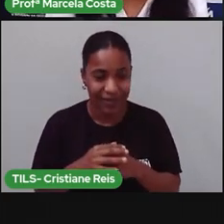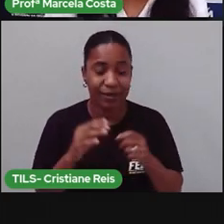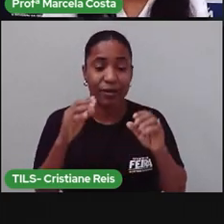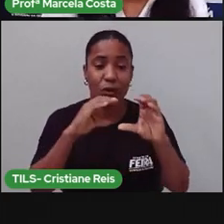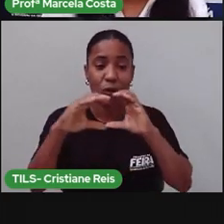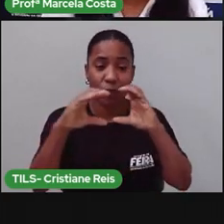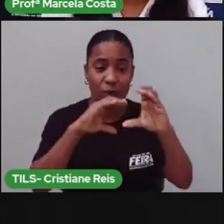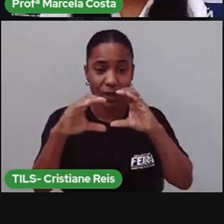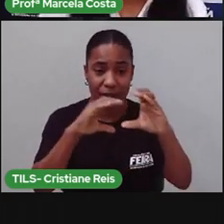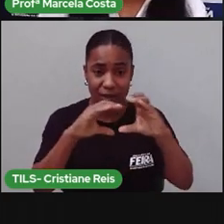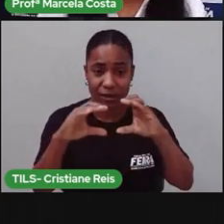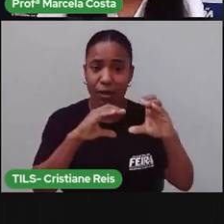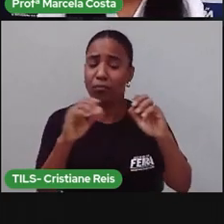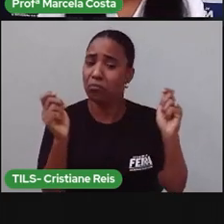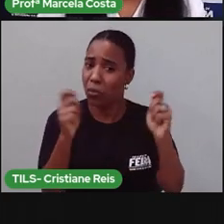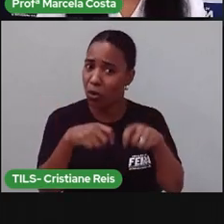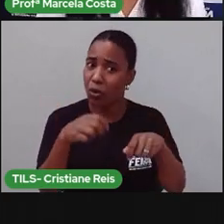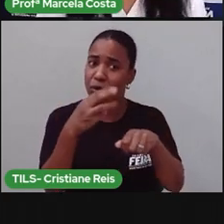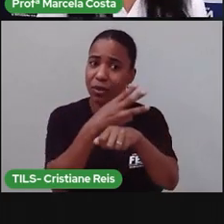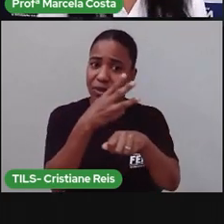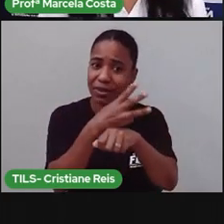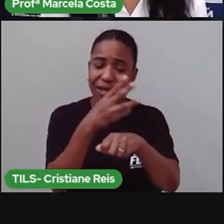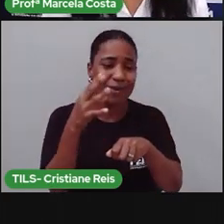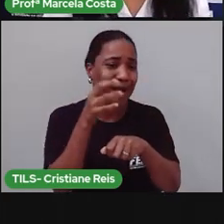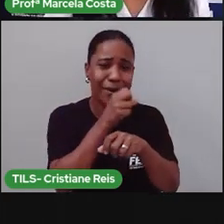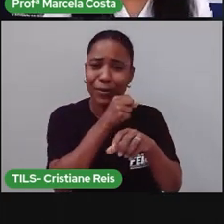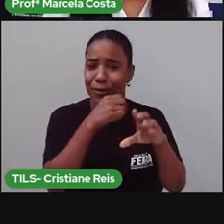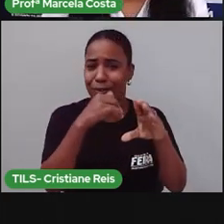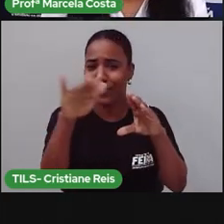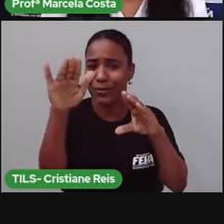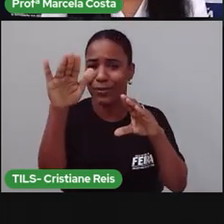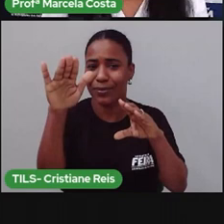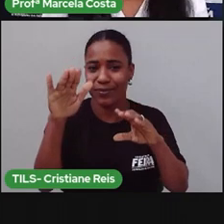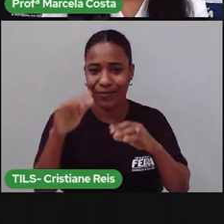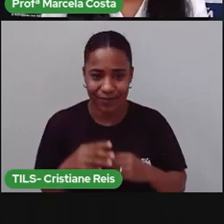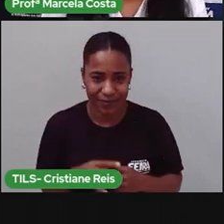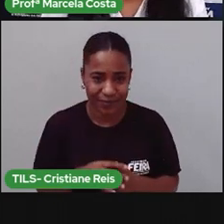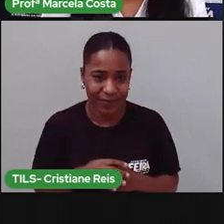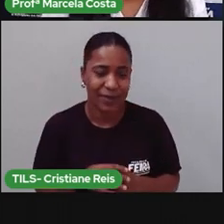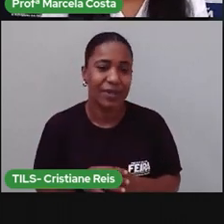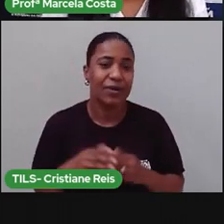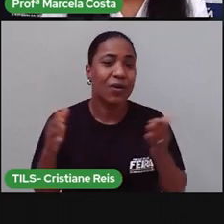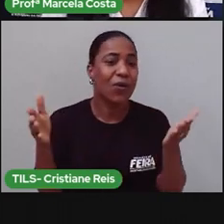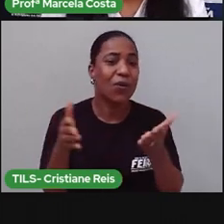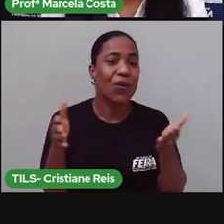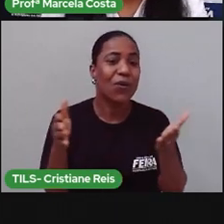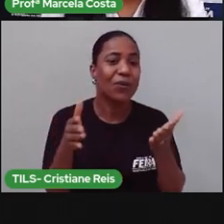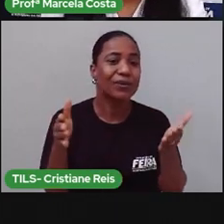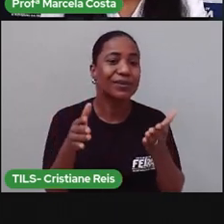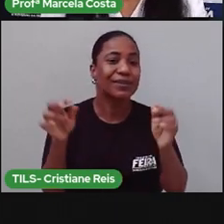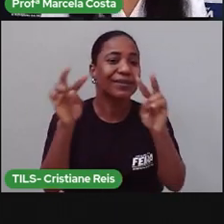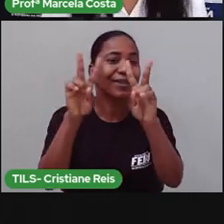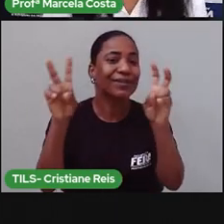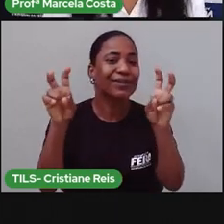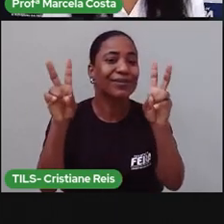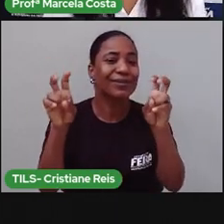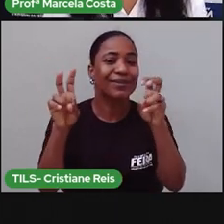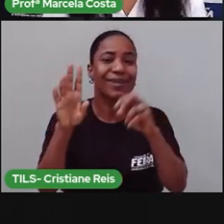deixar um recado rápido. E tem esse aqui, que é o que a gente está explorando hoje, que é o bilhete.